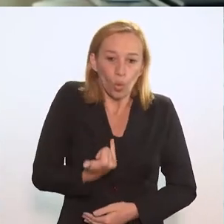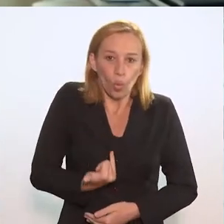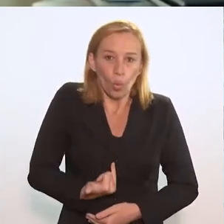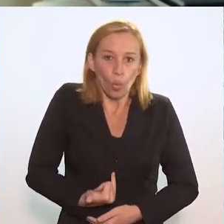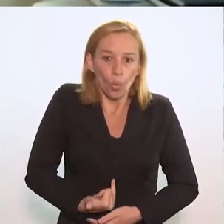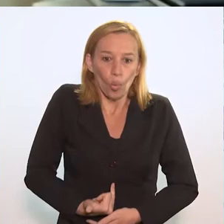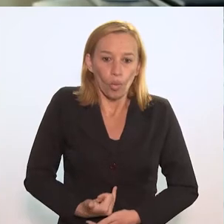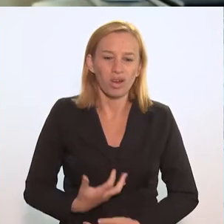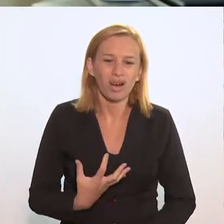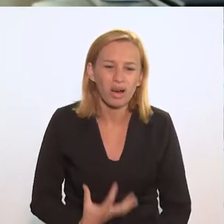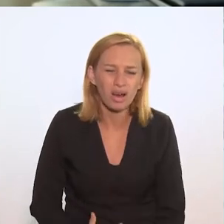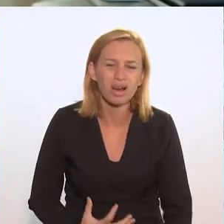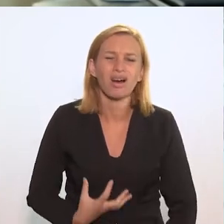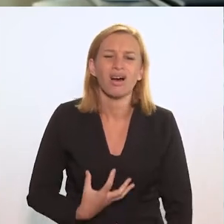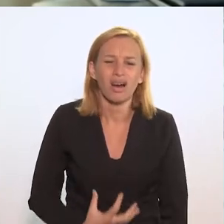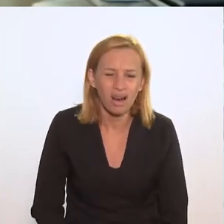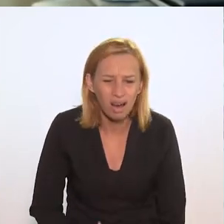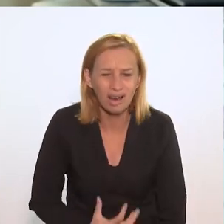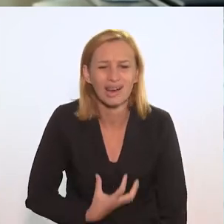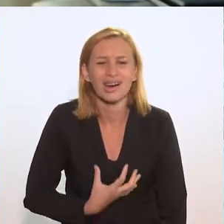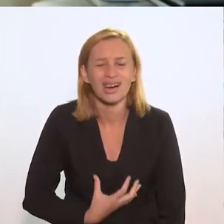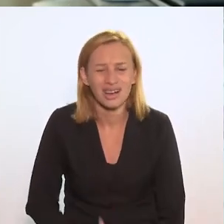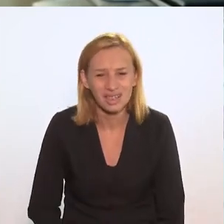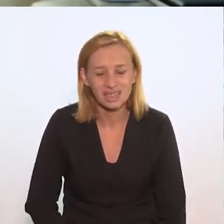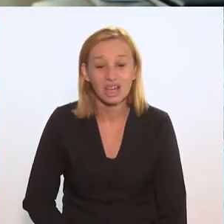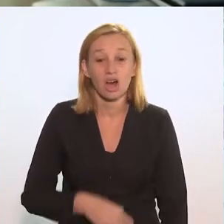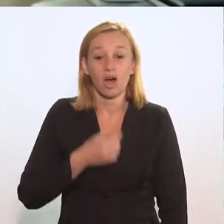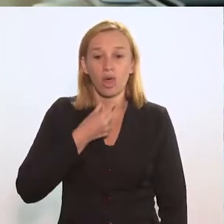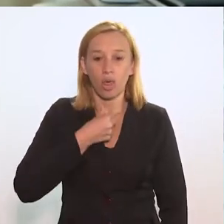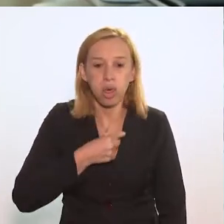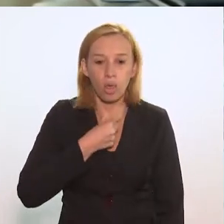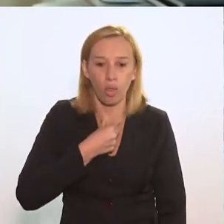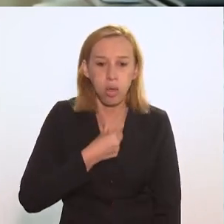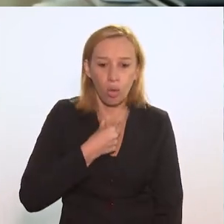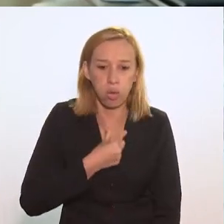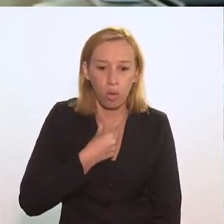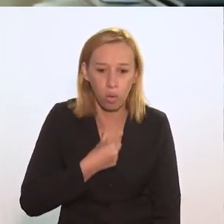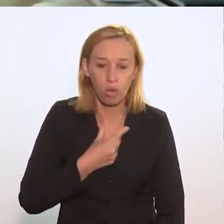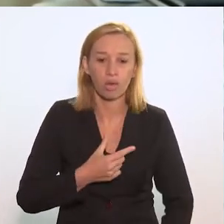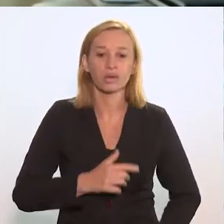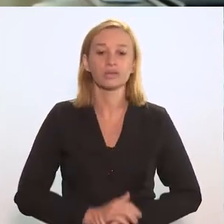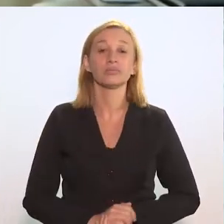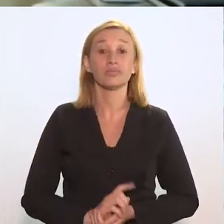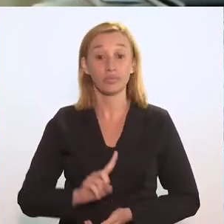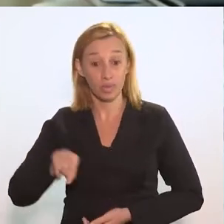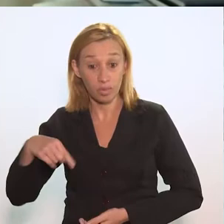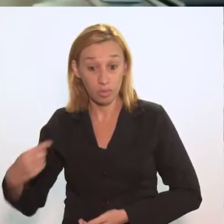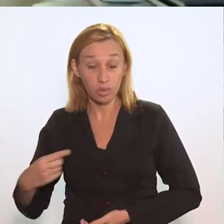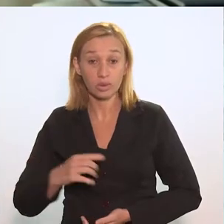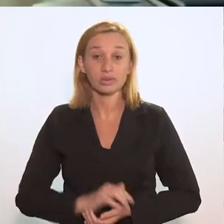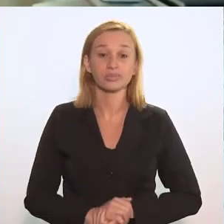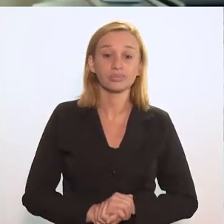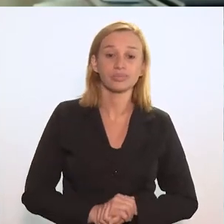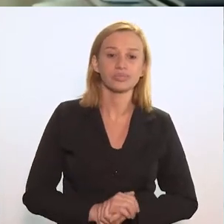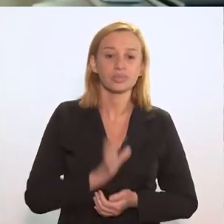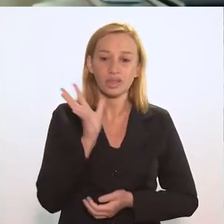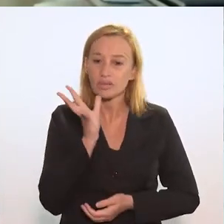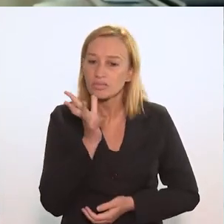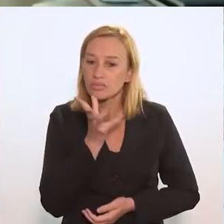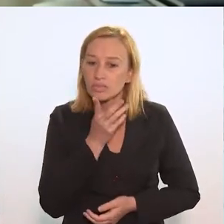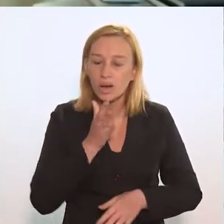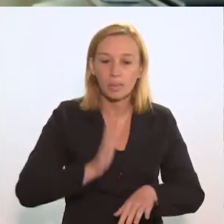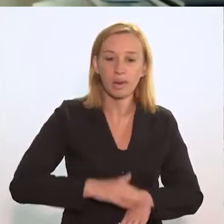emagrecimento, cansaço e tosse persistente. Se a pessoa tiver uma tosse